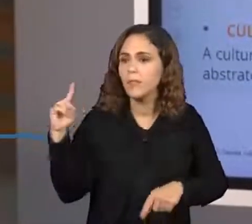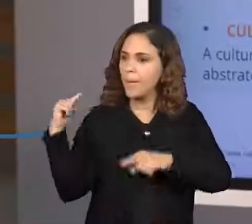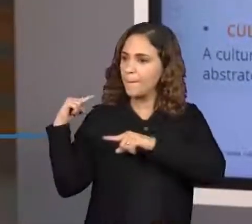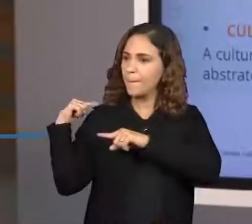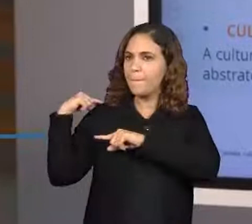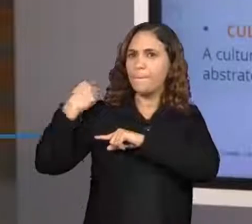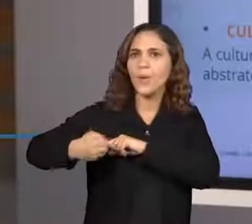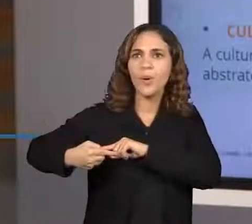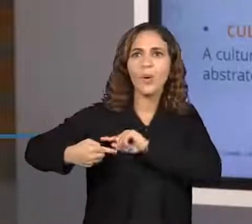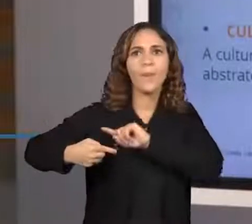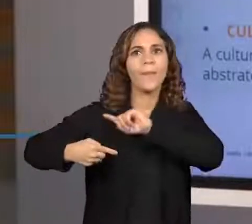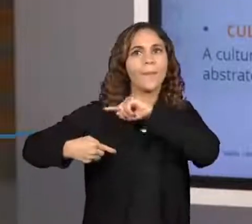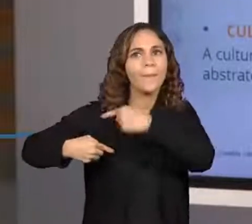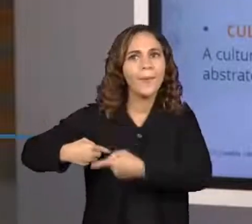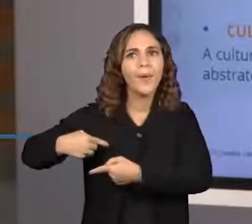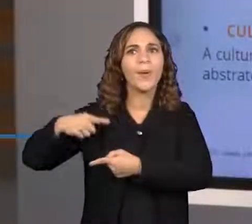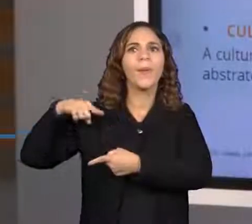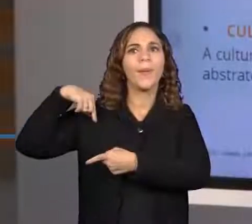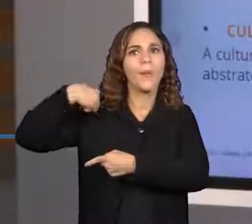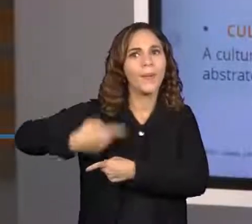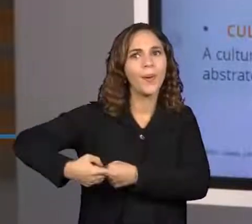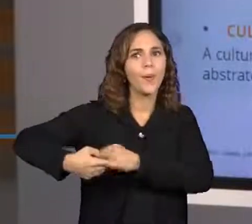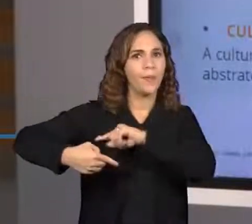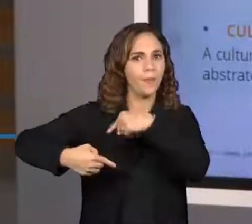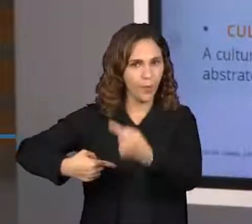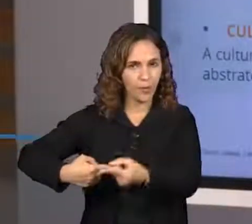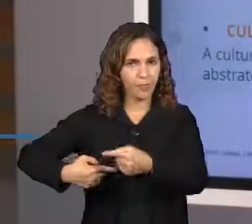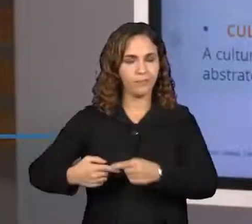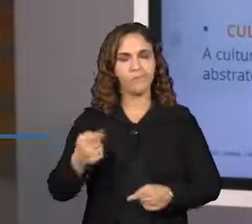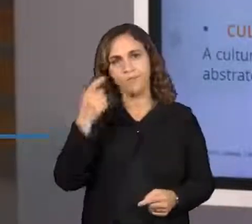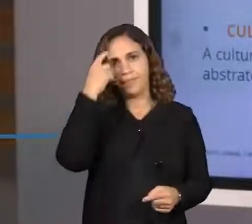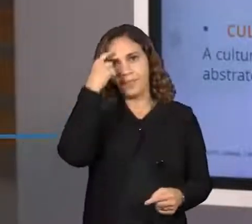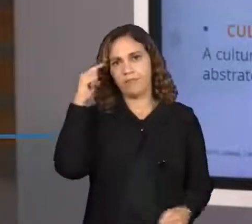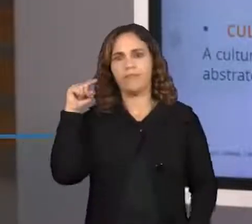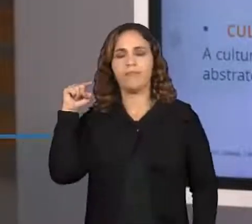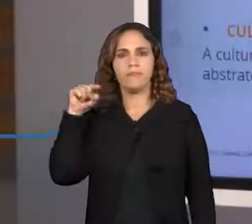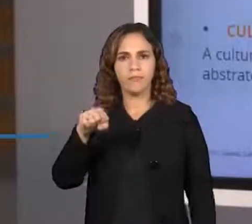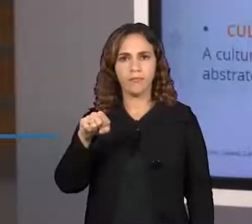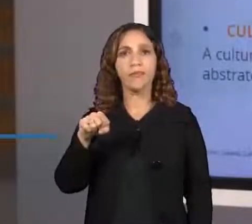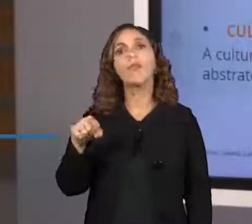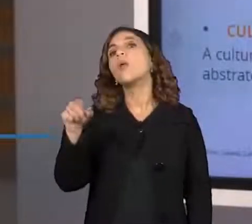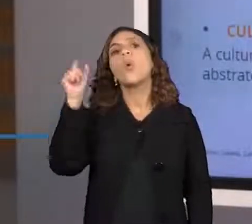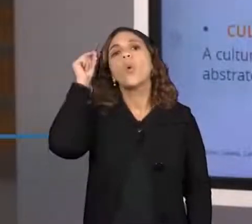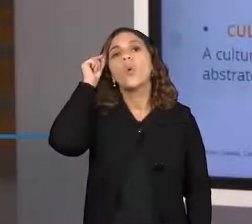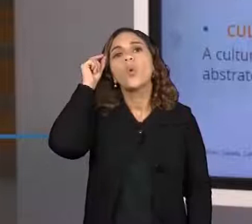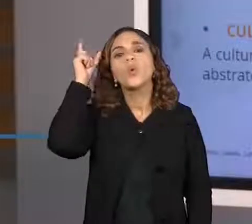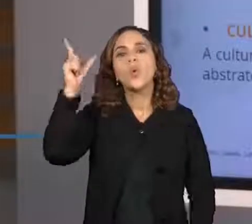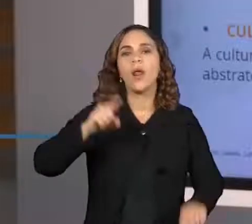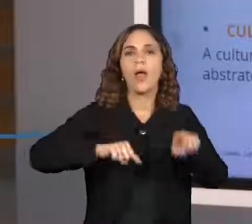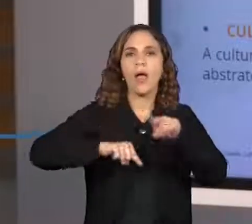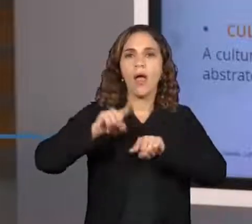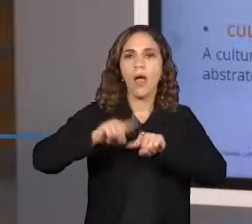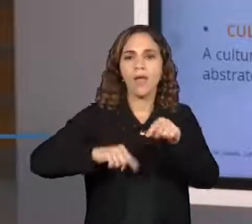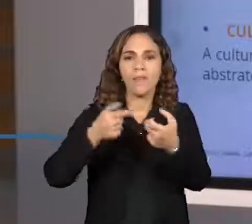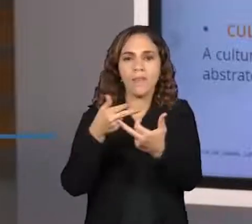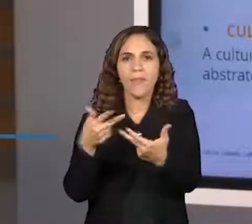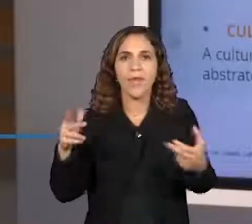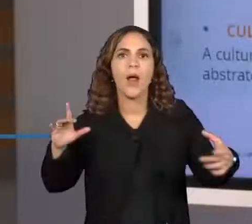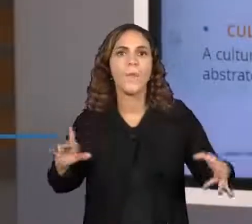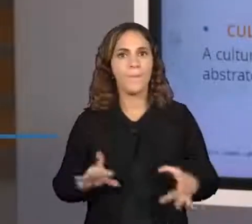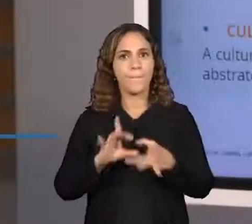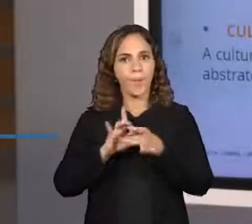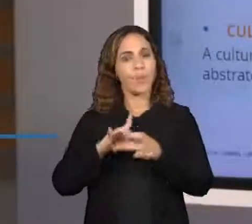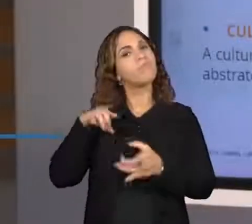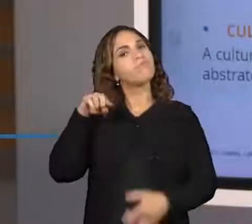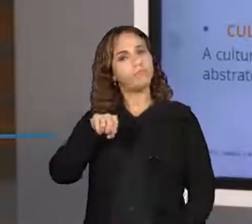geração. Ok? Então, vou pensar sempre nisso. Toda vez que eu falar em cultura material, são coisas que eu posso